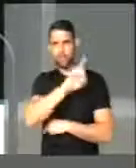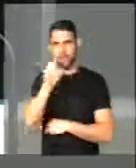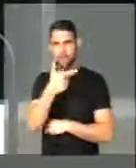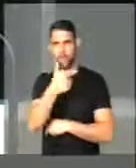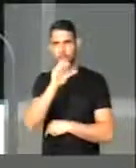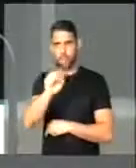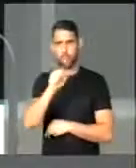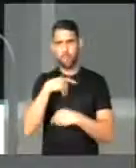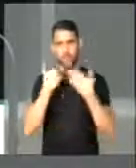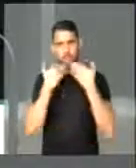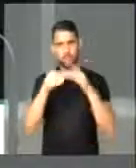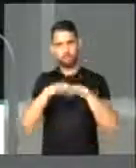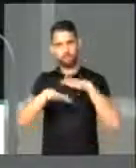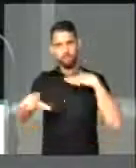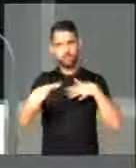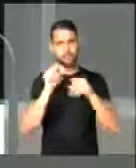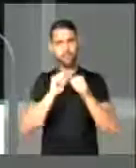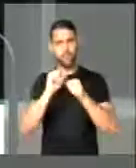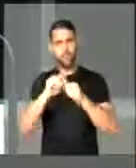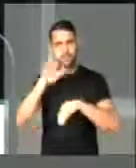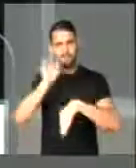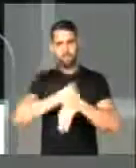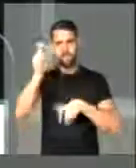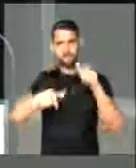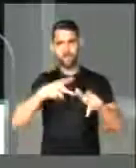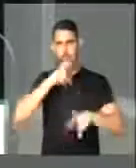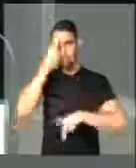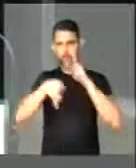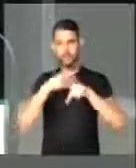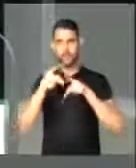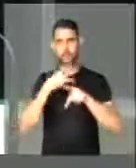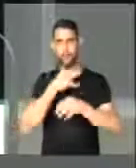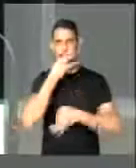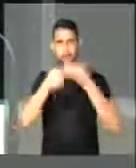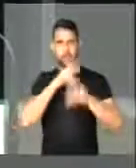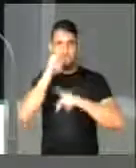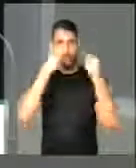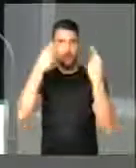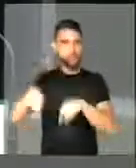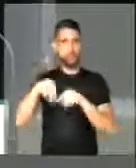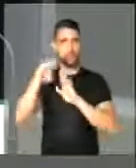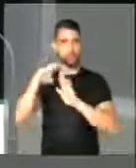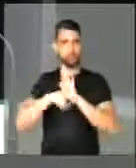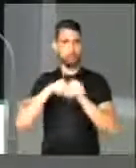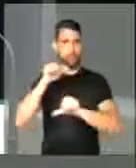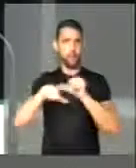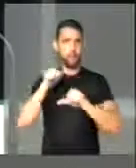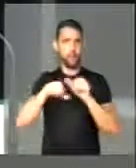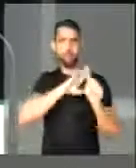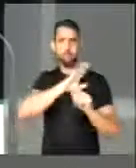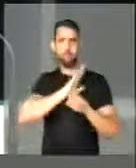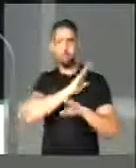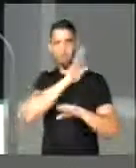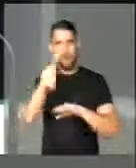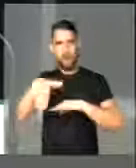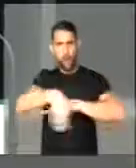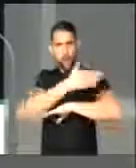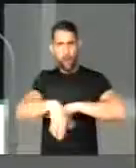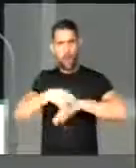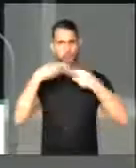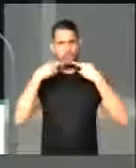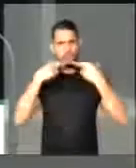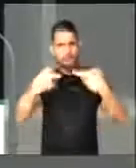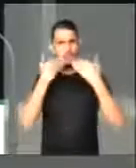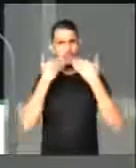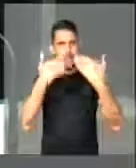demarcarmos território e fazer com que a maioria deste país, que é contra essas medidas, possam ir às ruas, fazer prevalecer